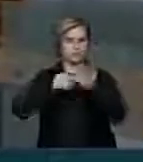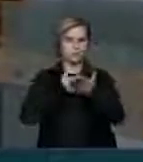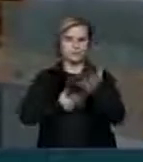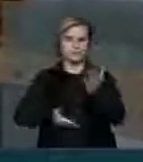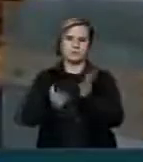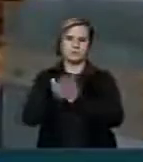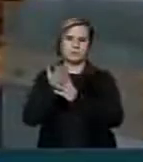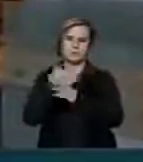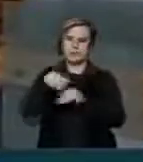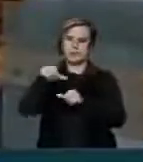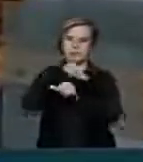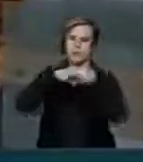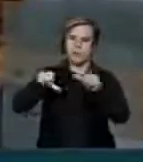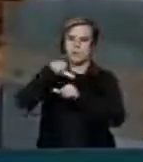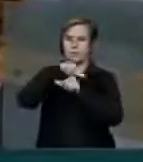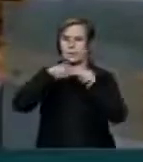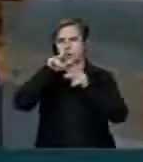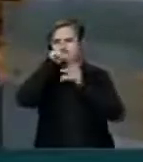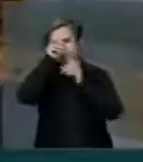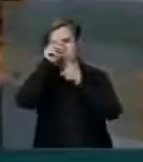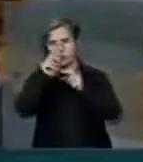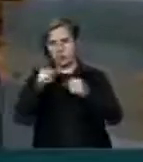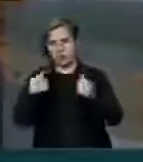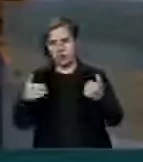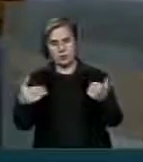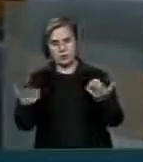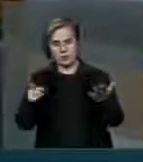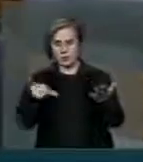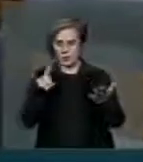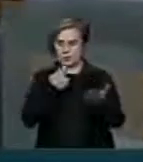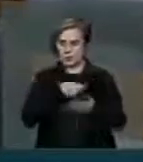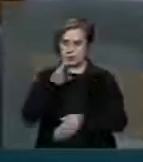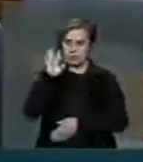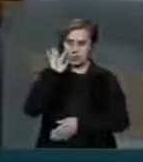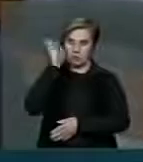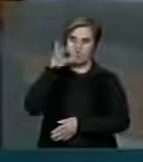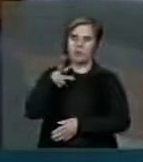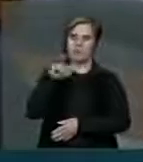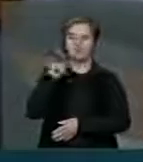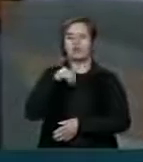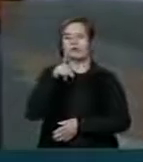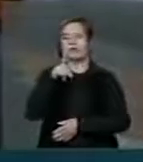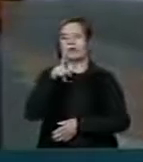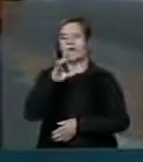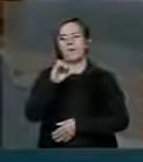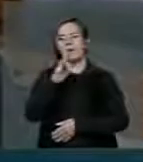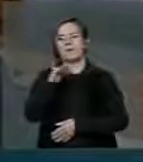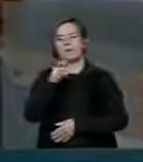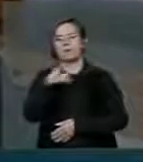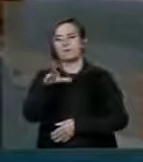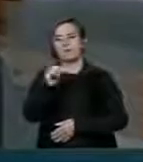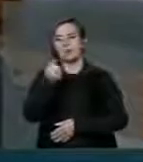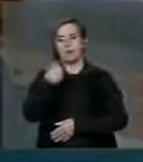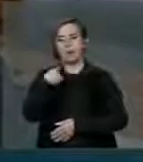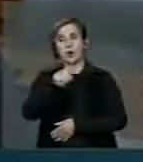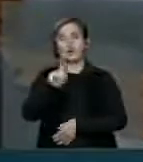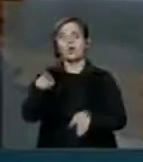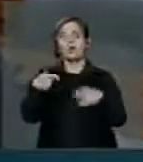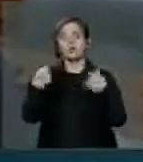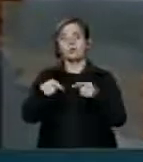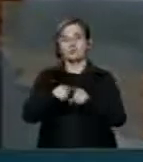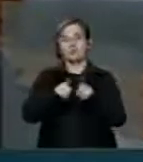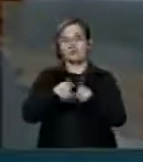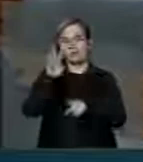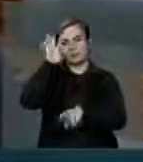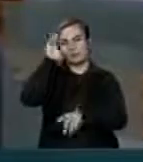alternância de poder. Portanto, senhor presidente, nós que vamos decidir se haverá plebiscito ou não, temos também que decidir o que vai ser